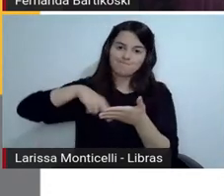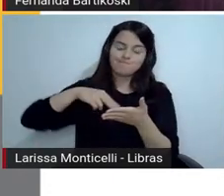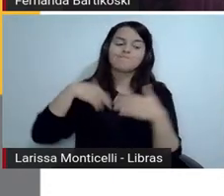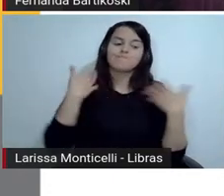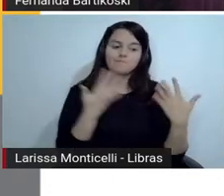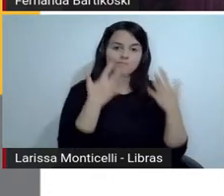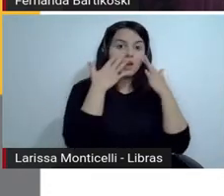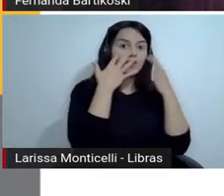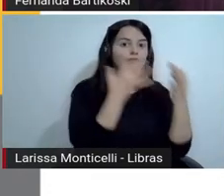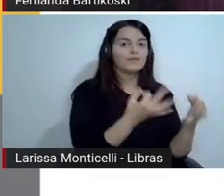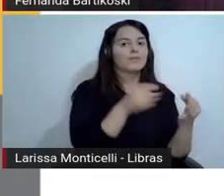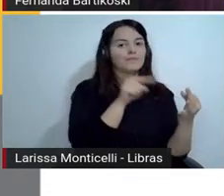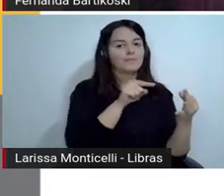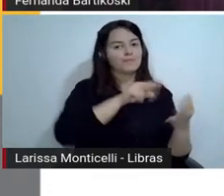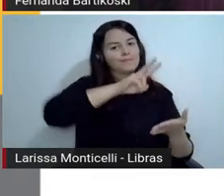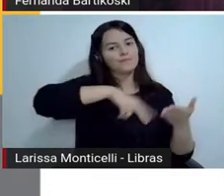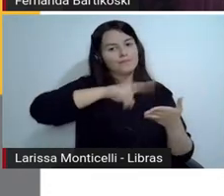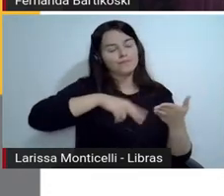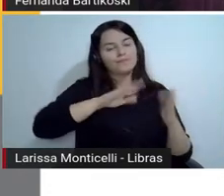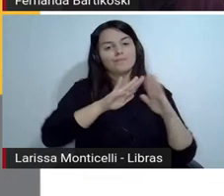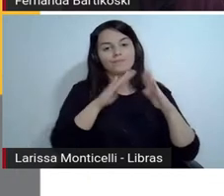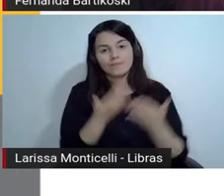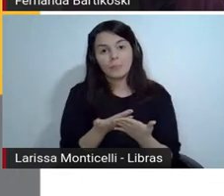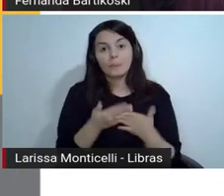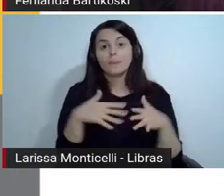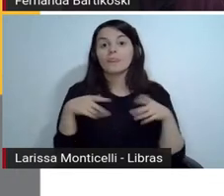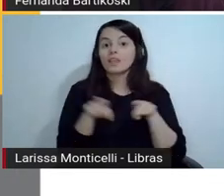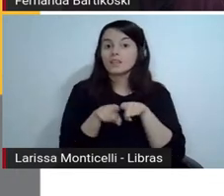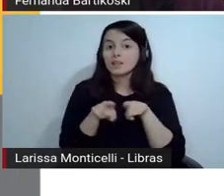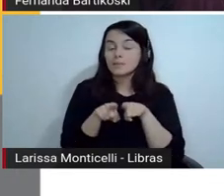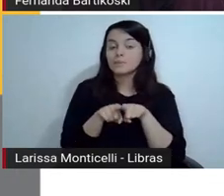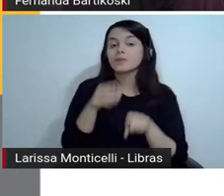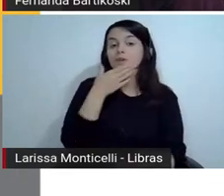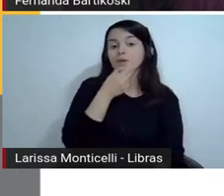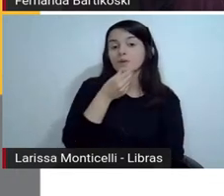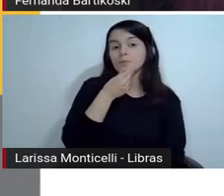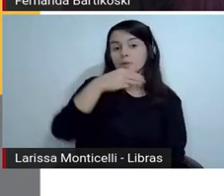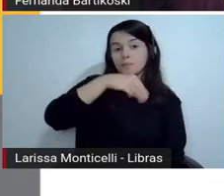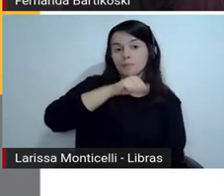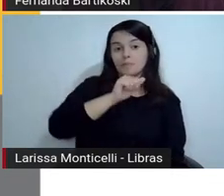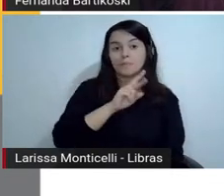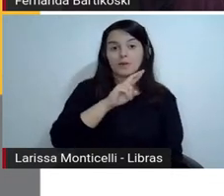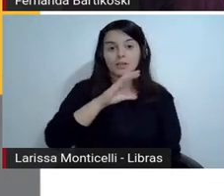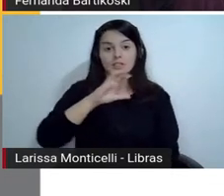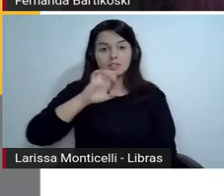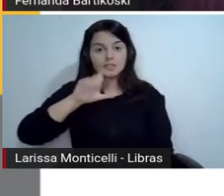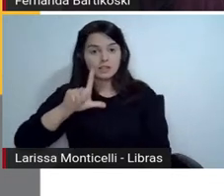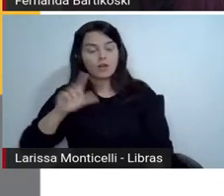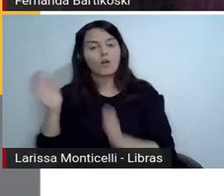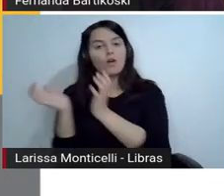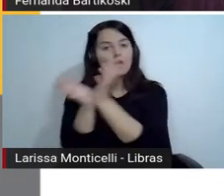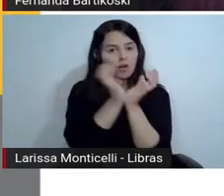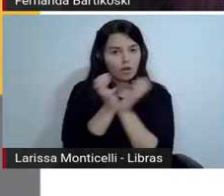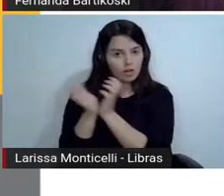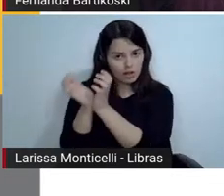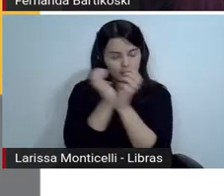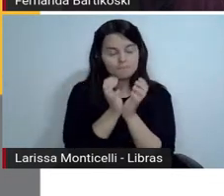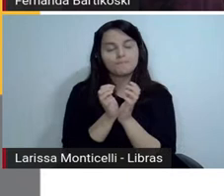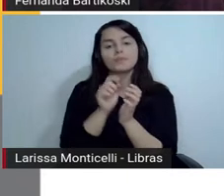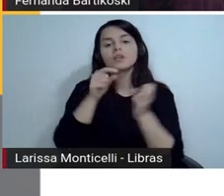professores, o professor Marcel Amorim e colegas também defendem que práticas de letramentos literários, no plural, né?